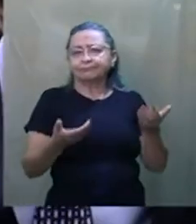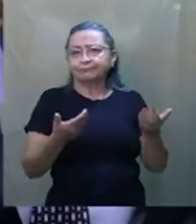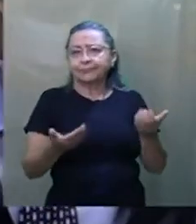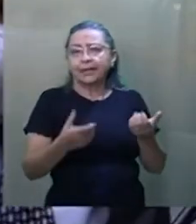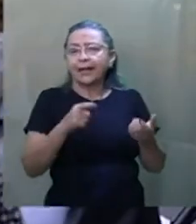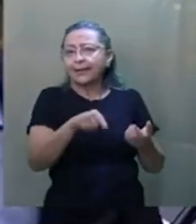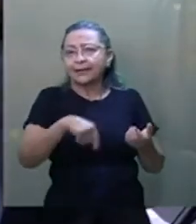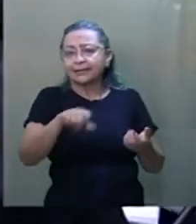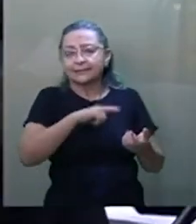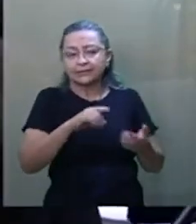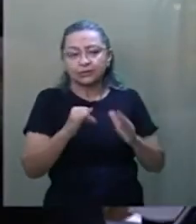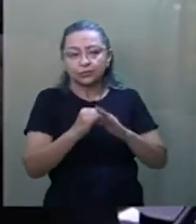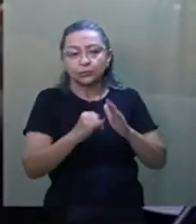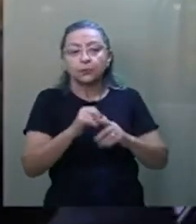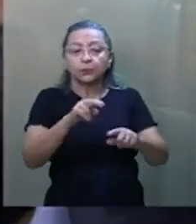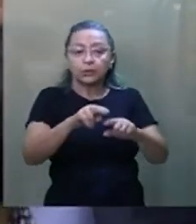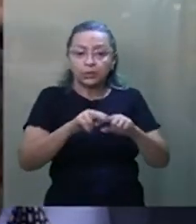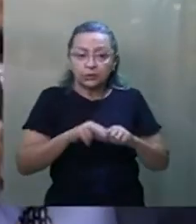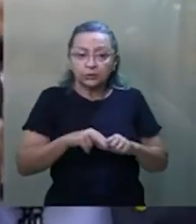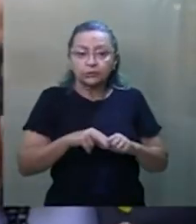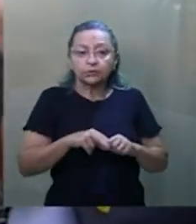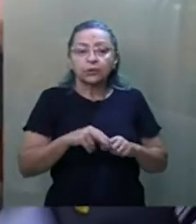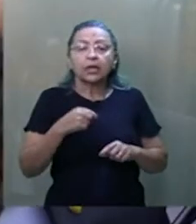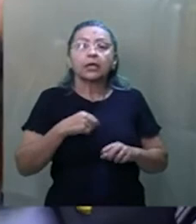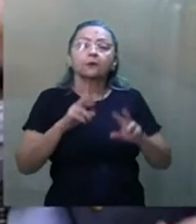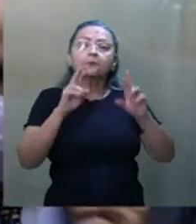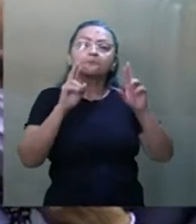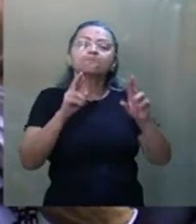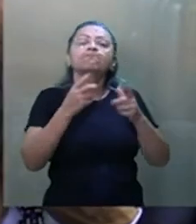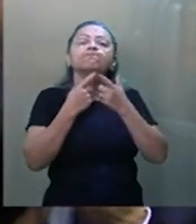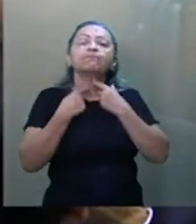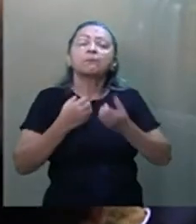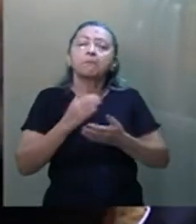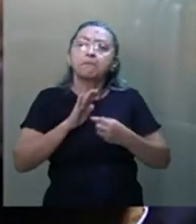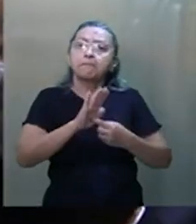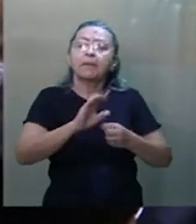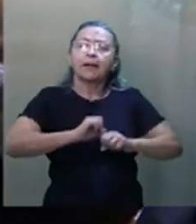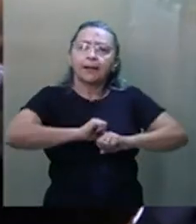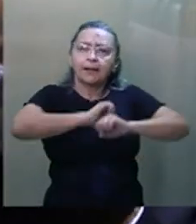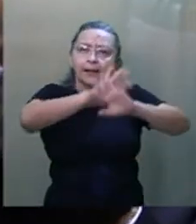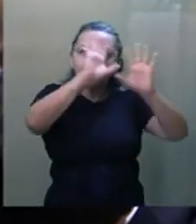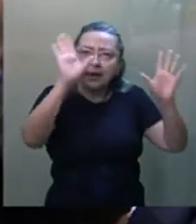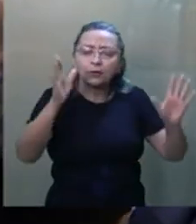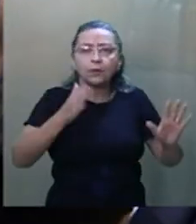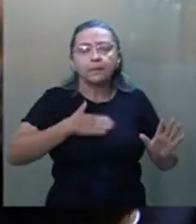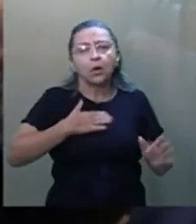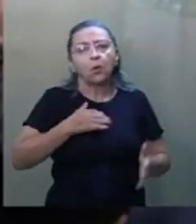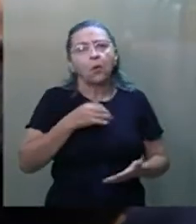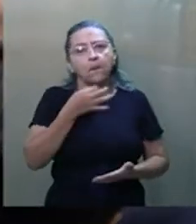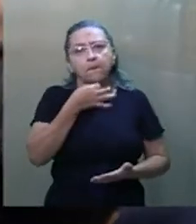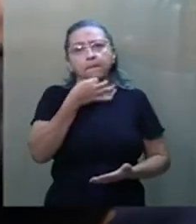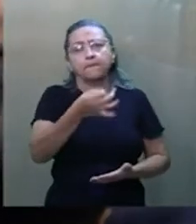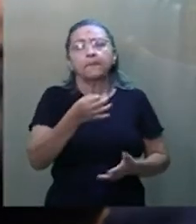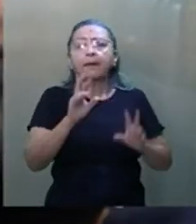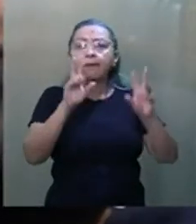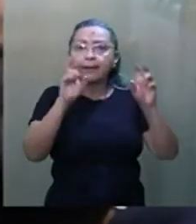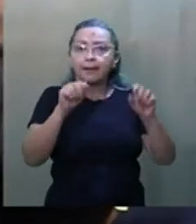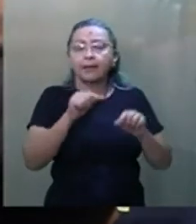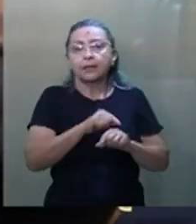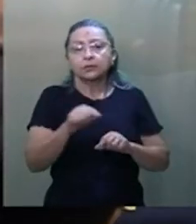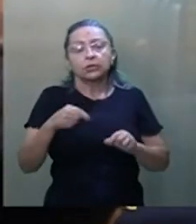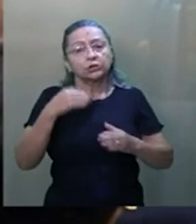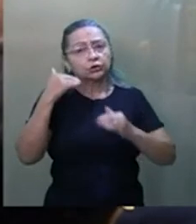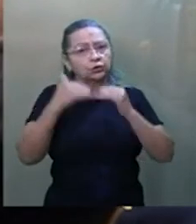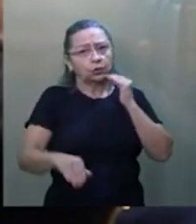relação a esse Instituto. E, por isso, eu desejo deixar claro aqui nessa questão de ordem, meu posicionamento em relação a isso,